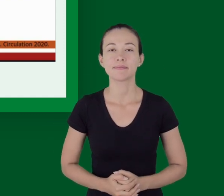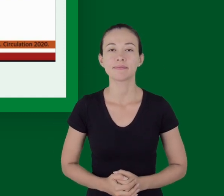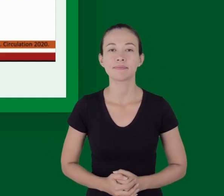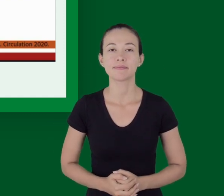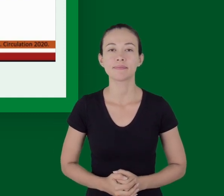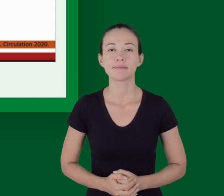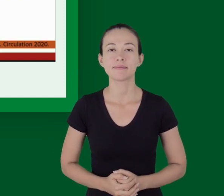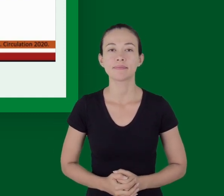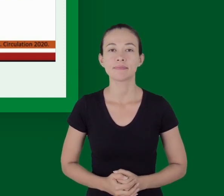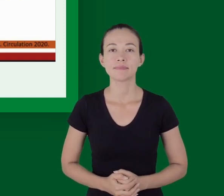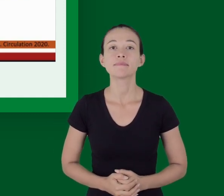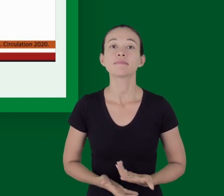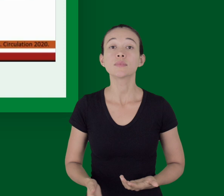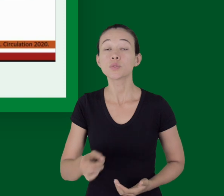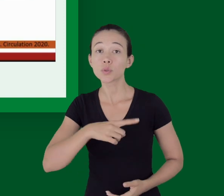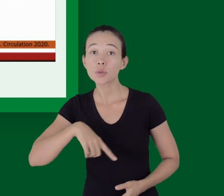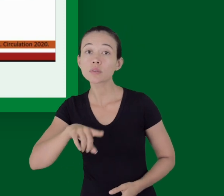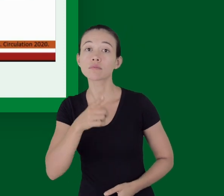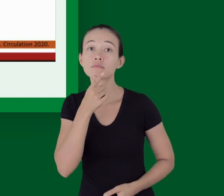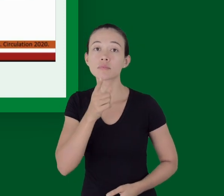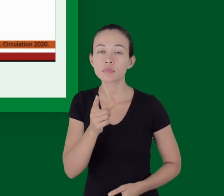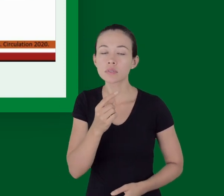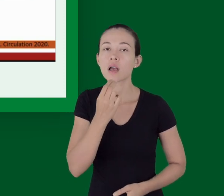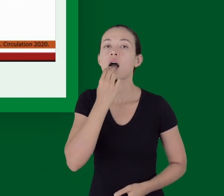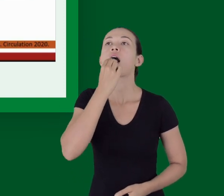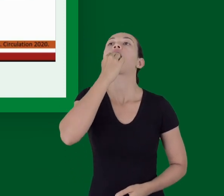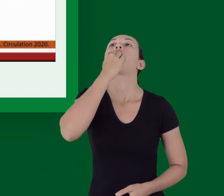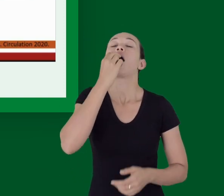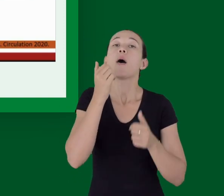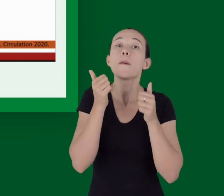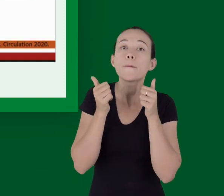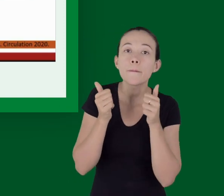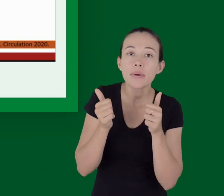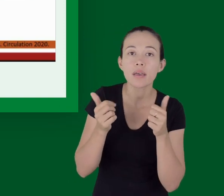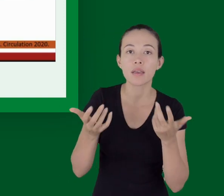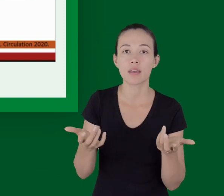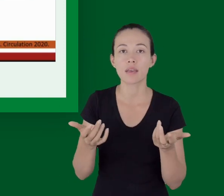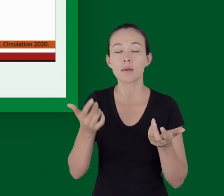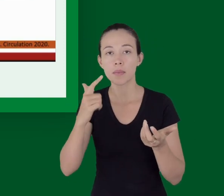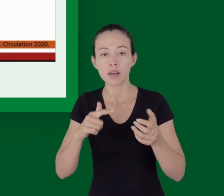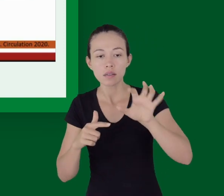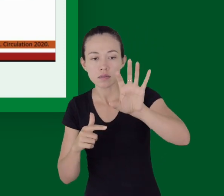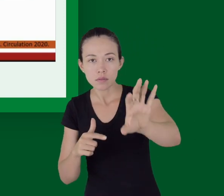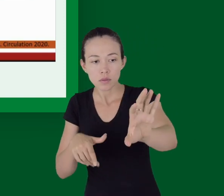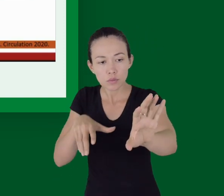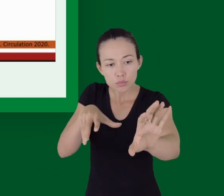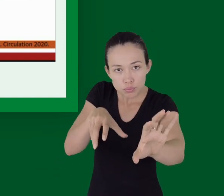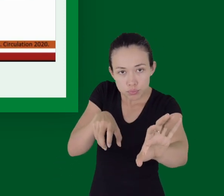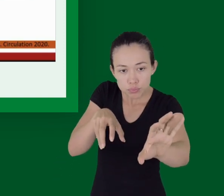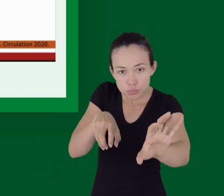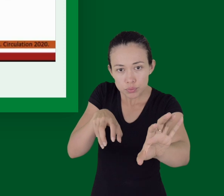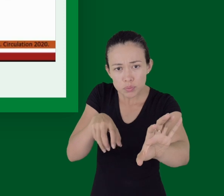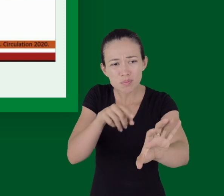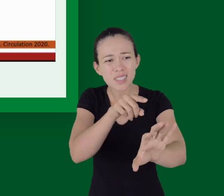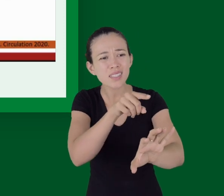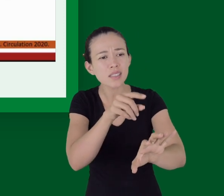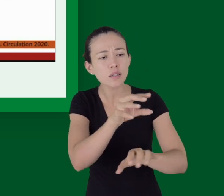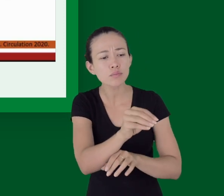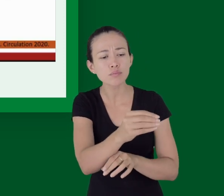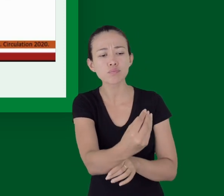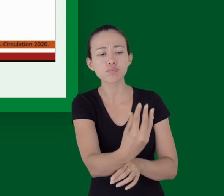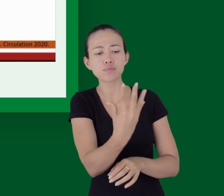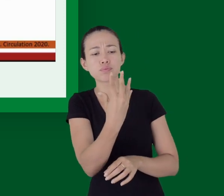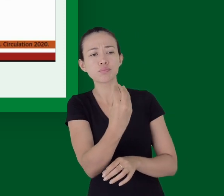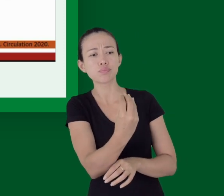A gente vai ter a opção da canula de guia del. A canula de guia del, a canula orofaringe, é um